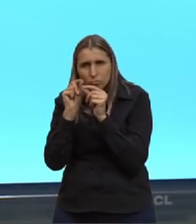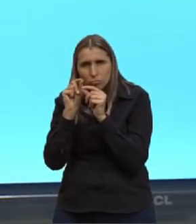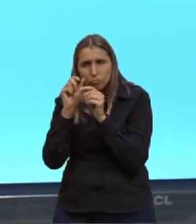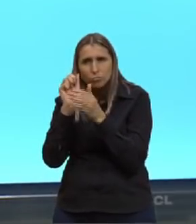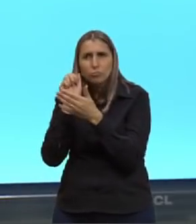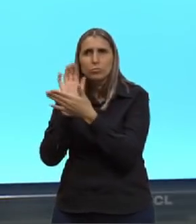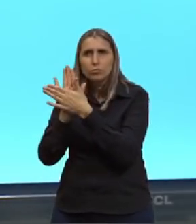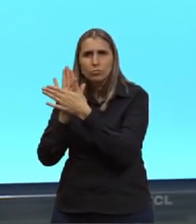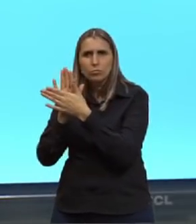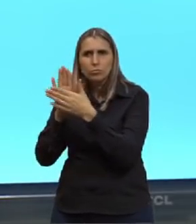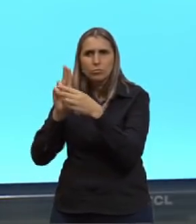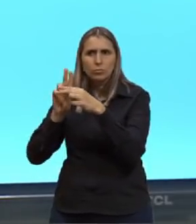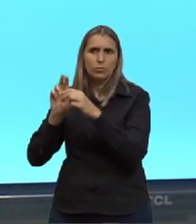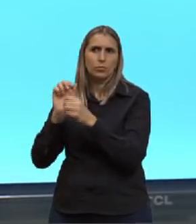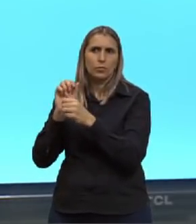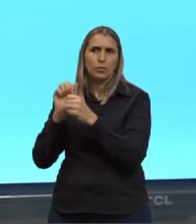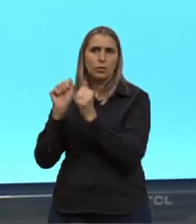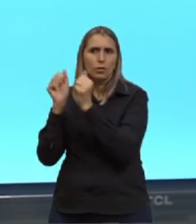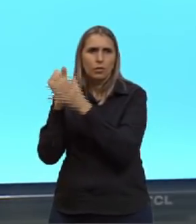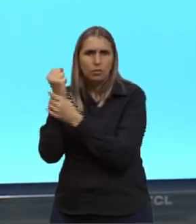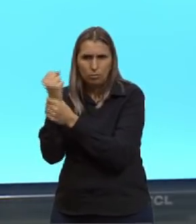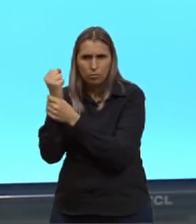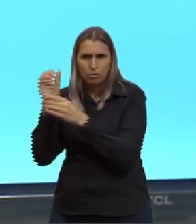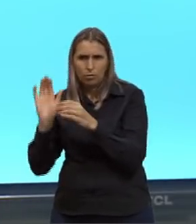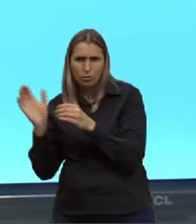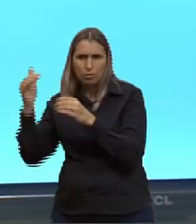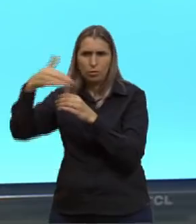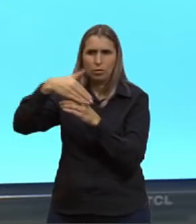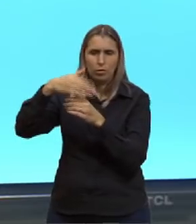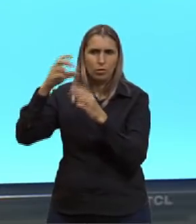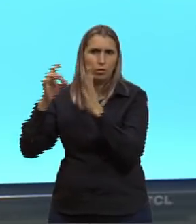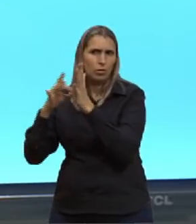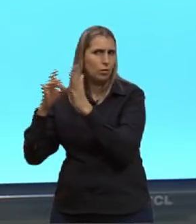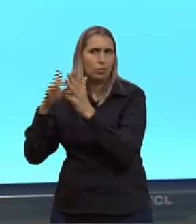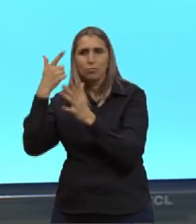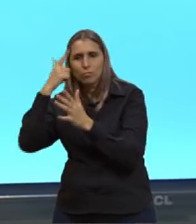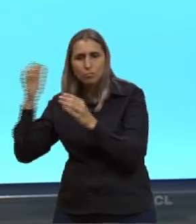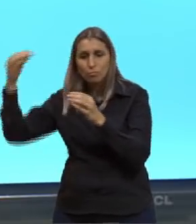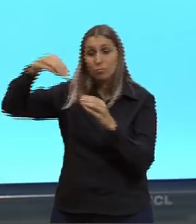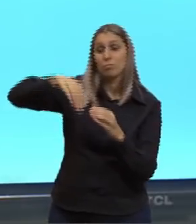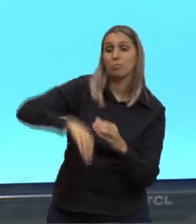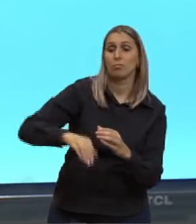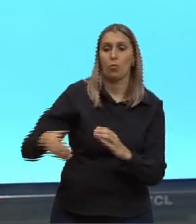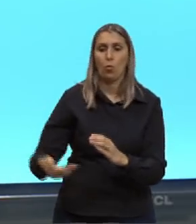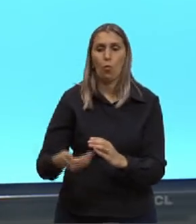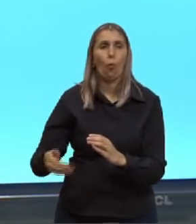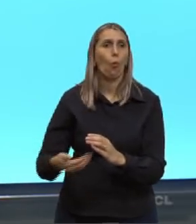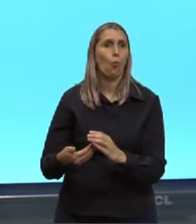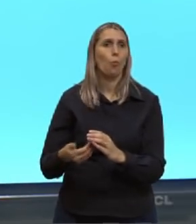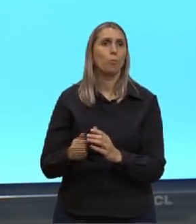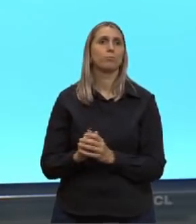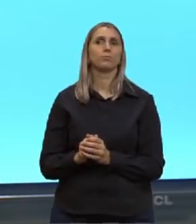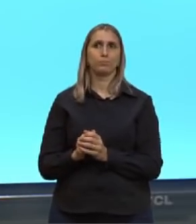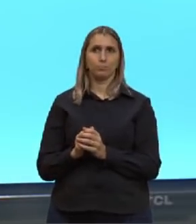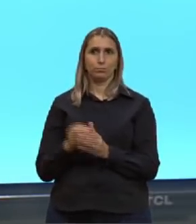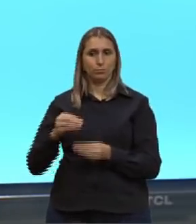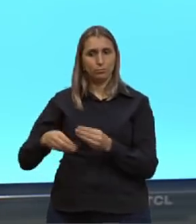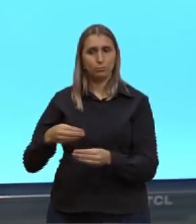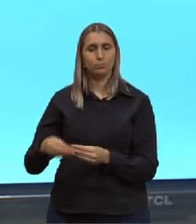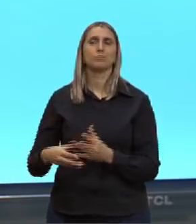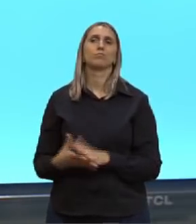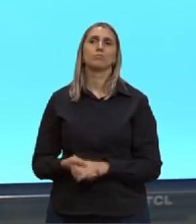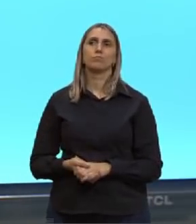presos ali na parede deste vidro e não conseguem chegar até, então, à substância